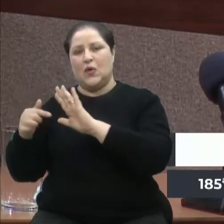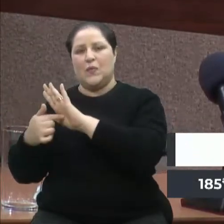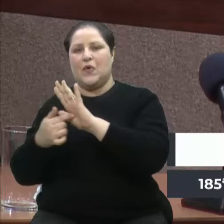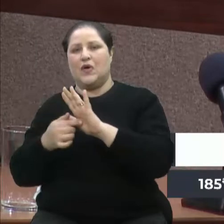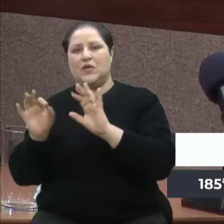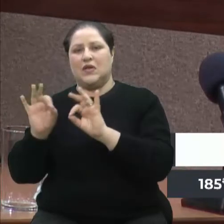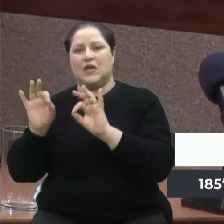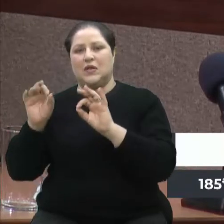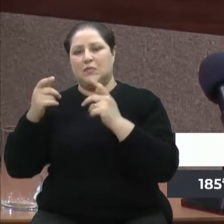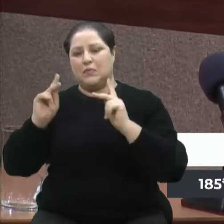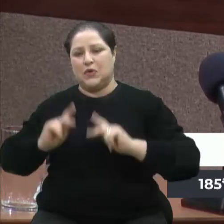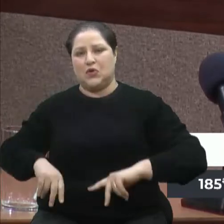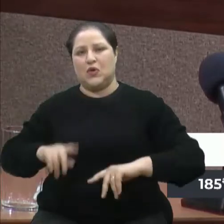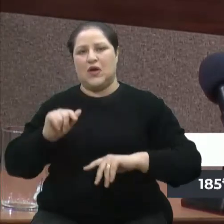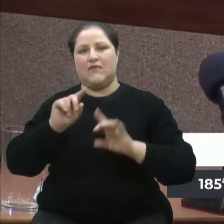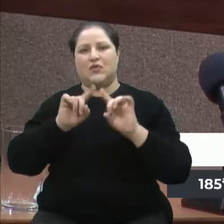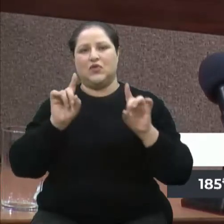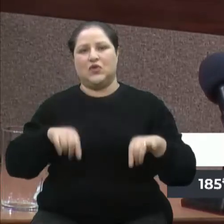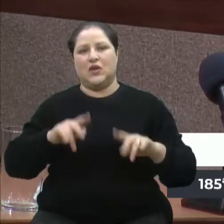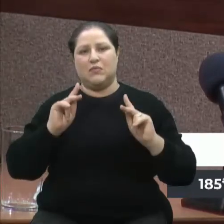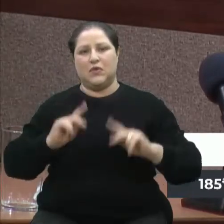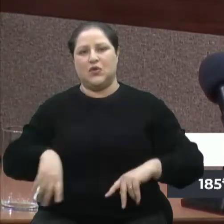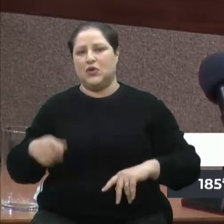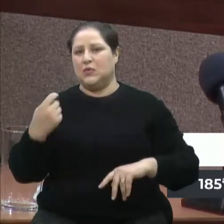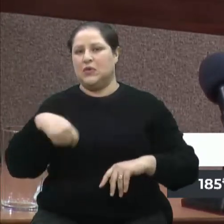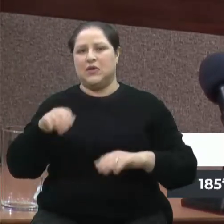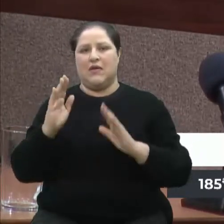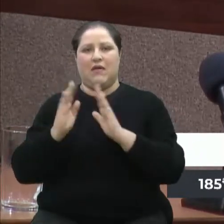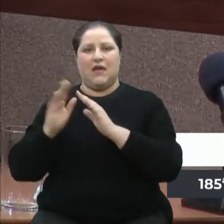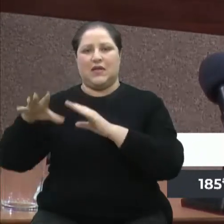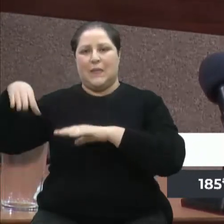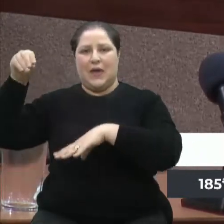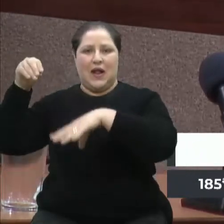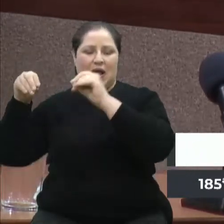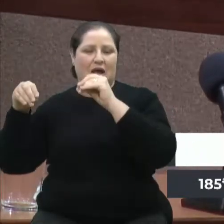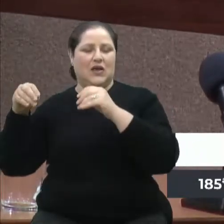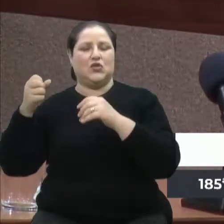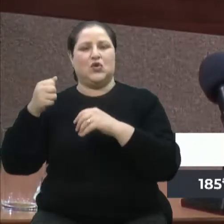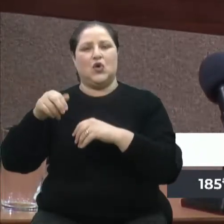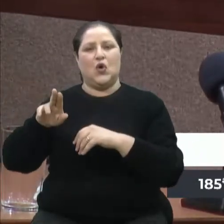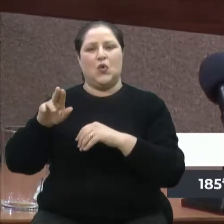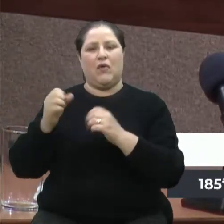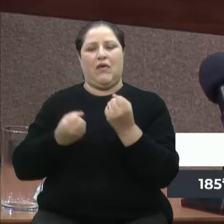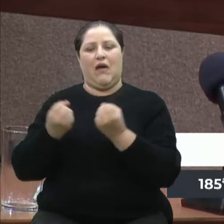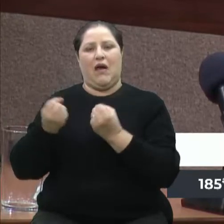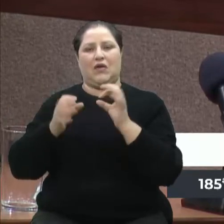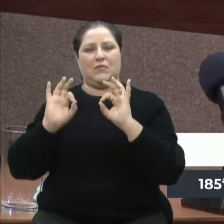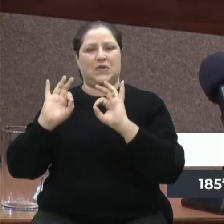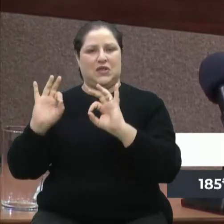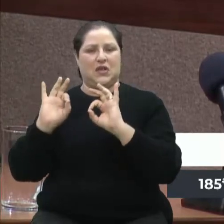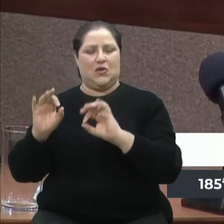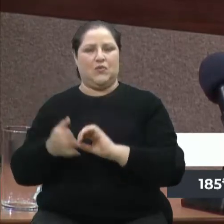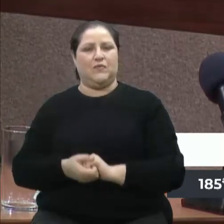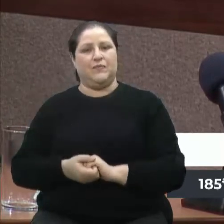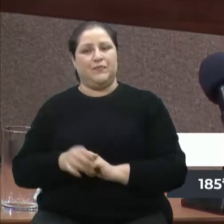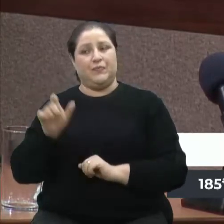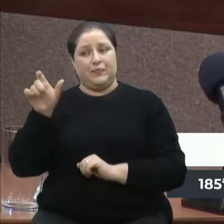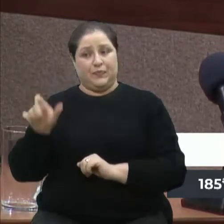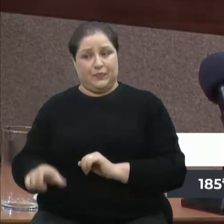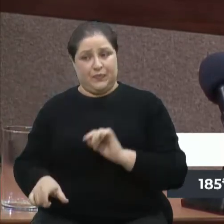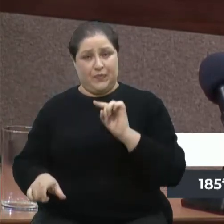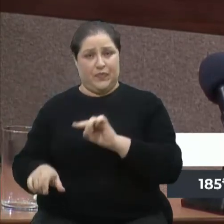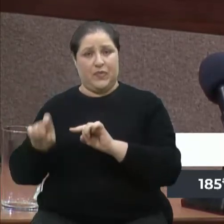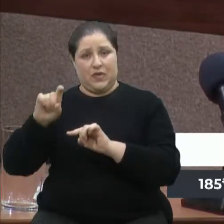Não tem que morar em palácio, não tem que ter carro especial, não tem que... nada. E aí o governador ontem, o ex-governador, no seu